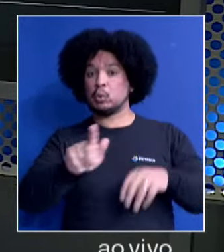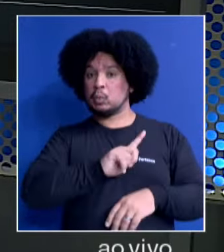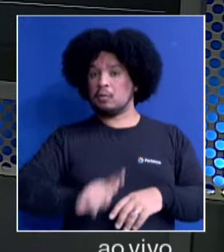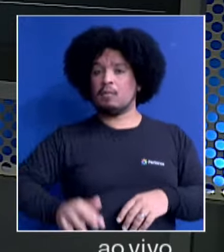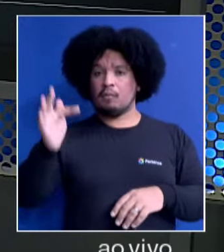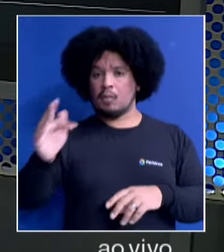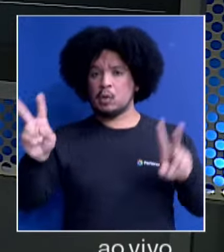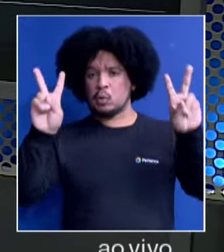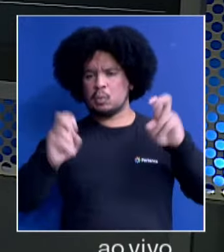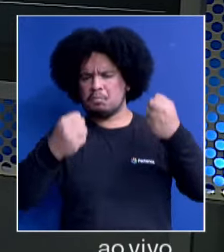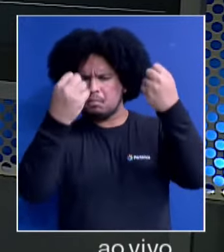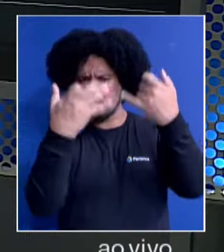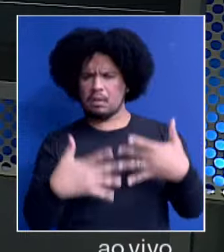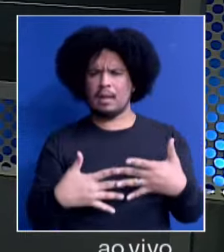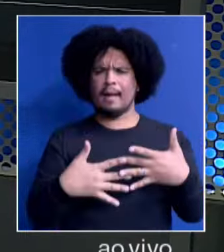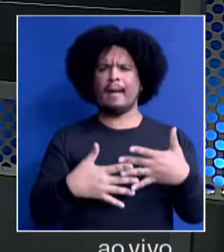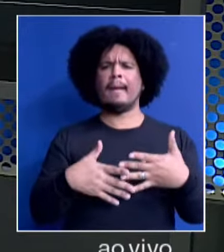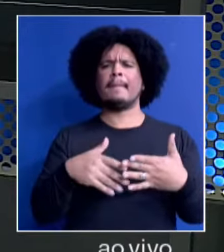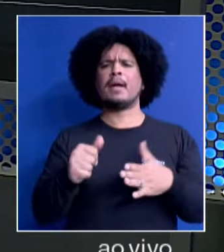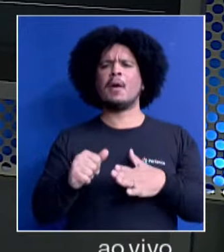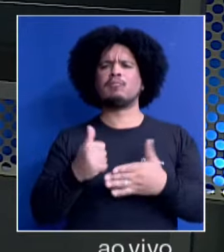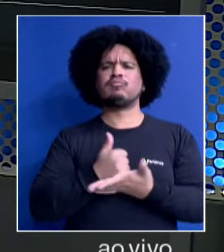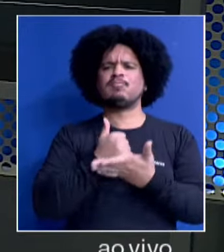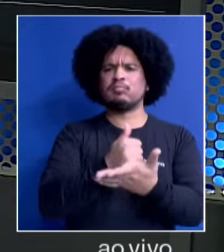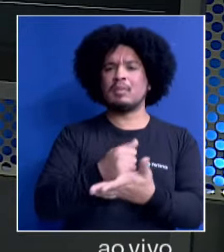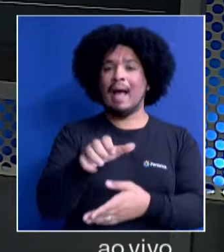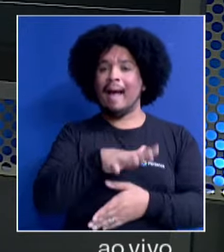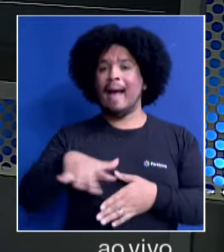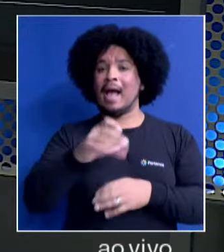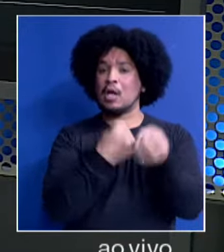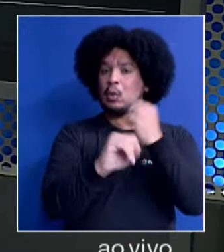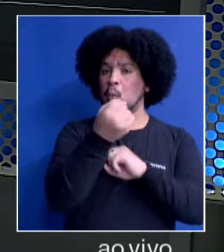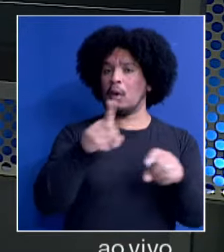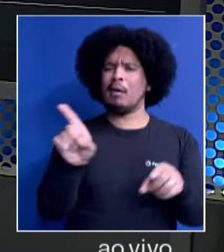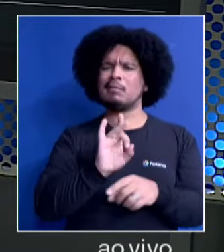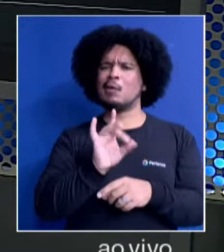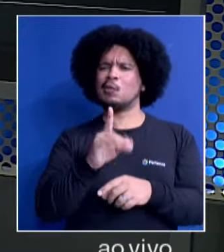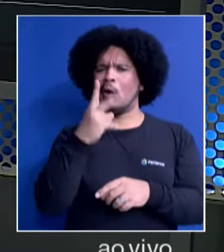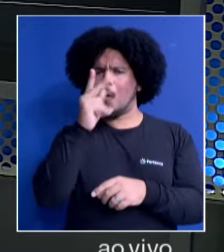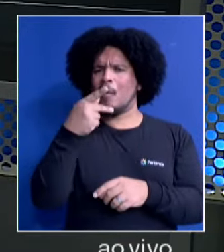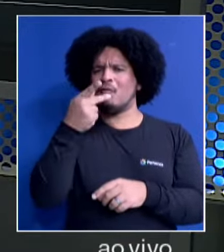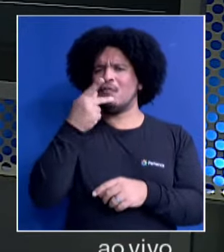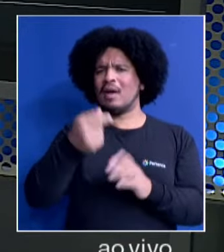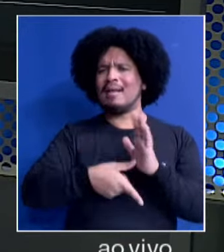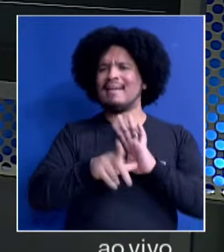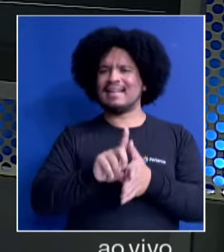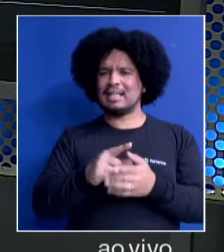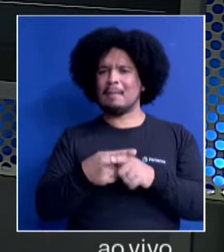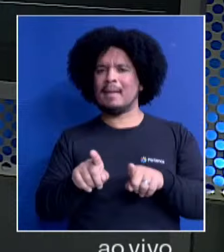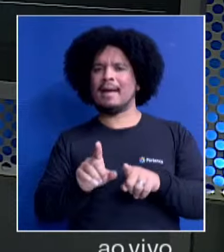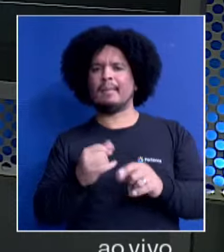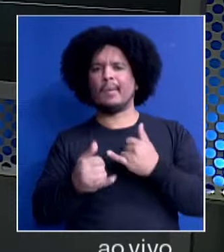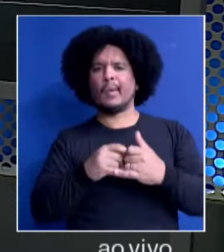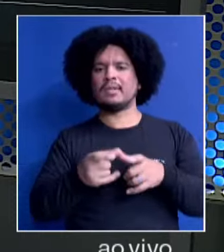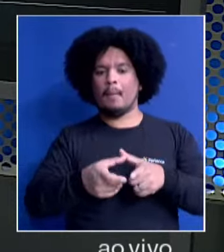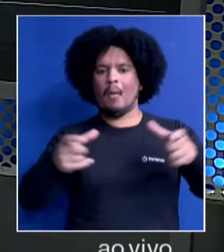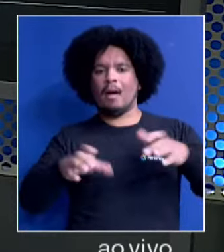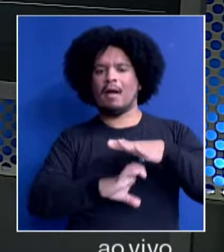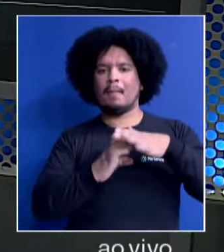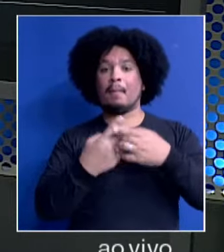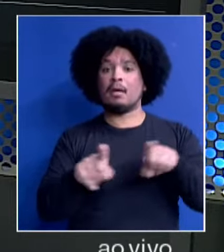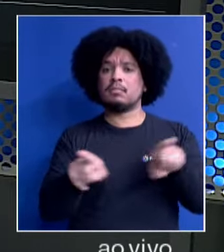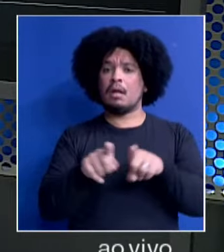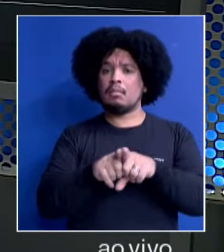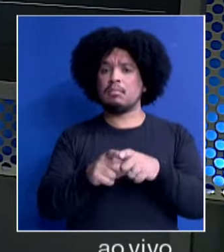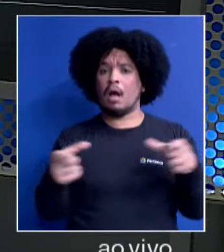ajuda, sobre esse auxílio para a área industrial e também, não só, conforme eu falei agora há pouco, não só grandes empresas, como